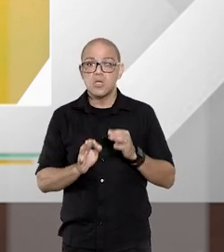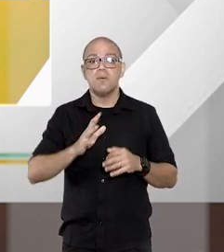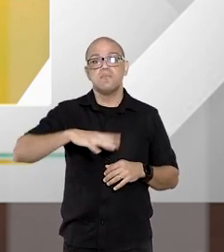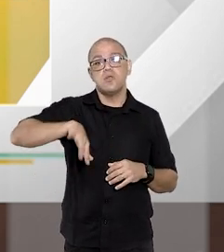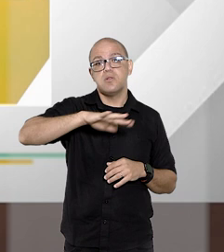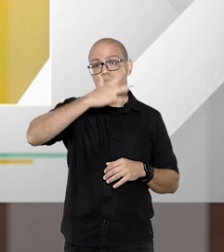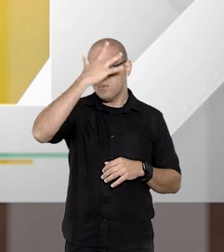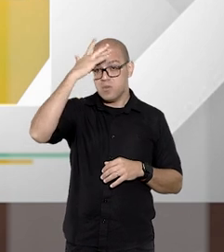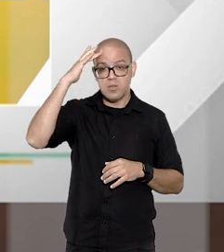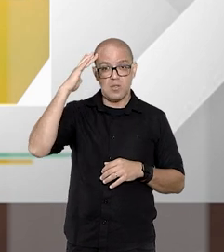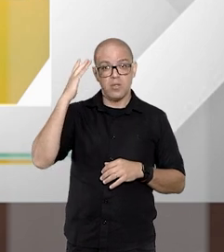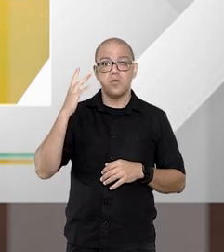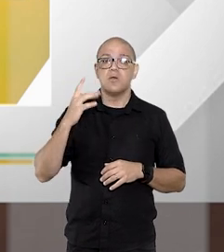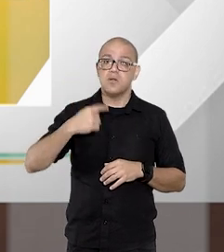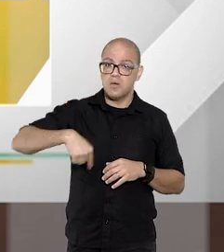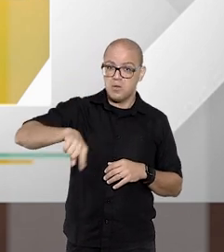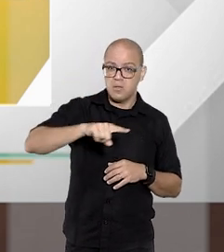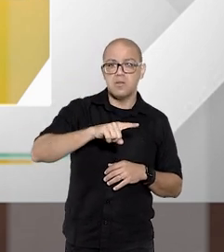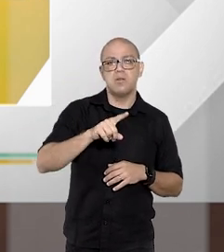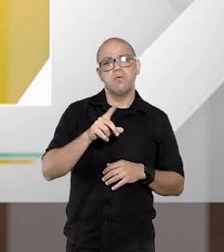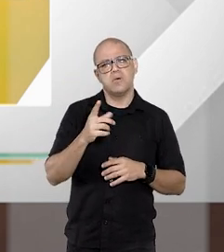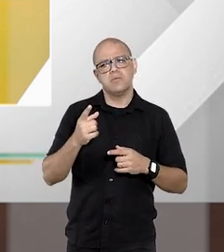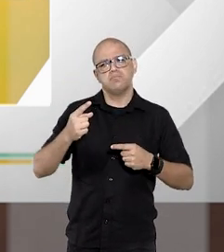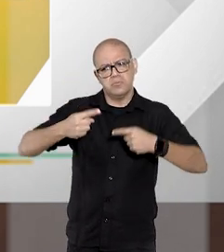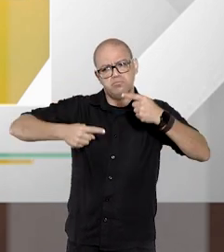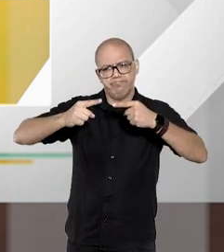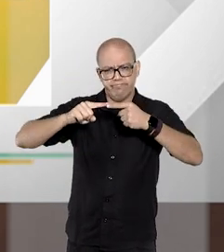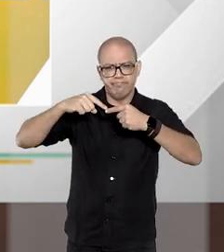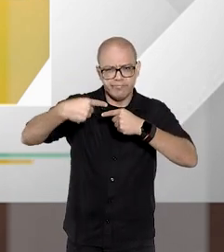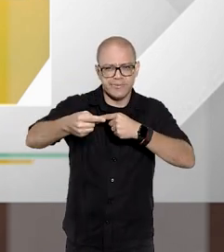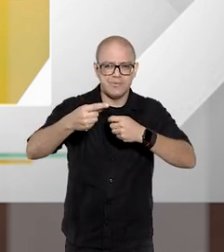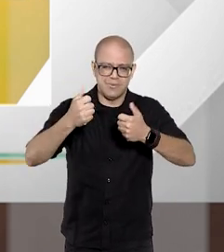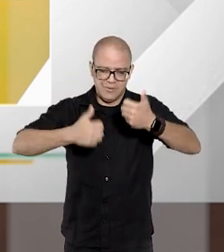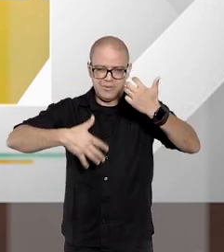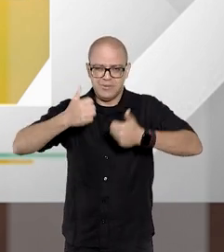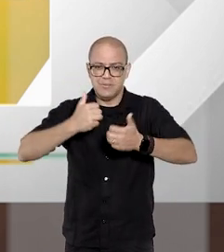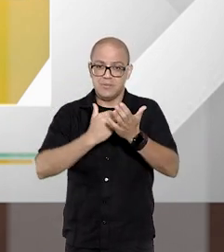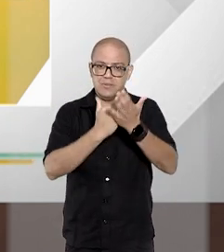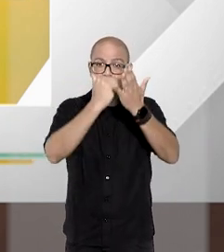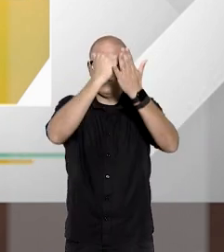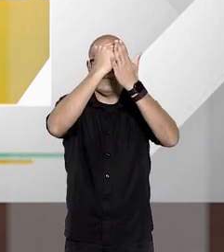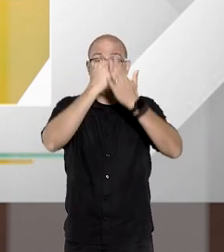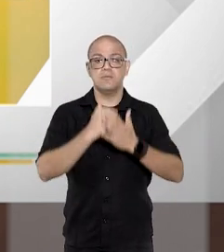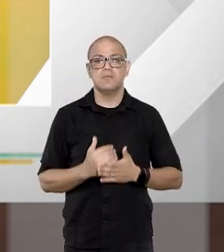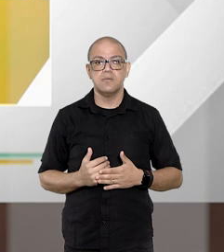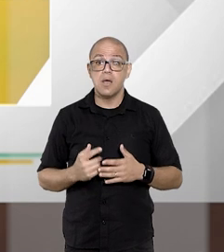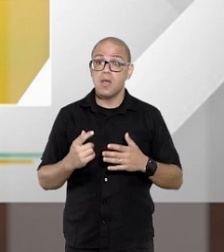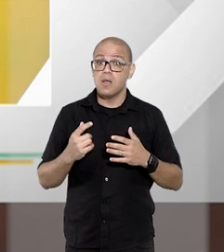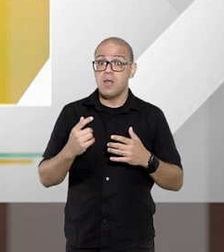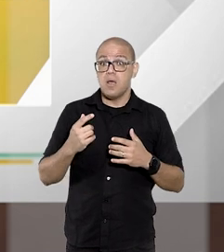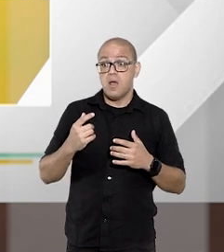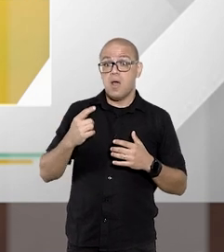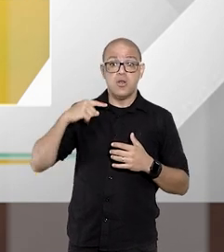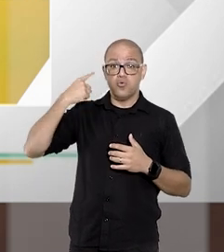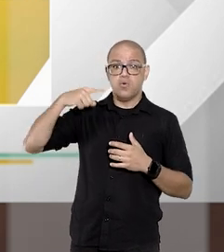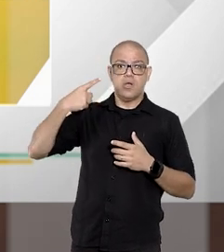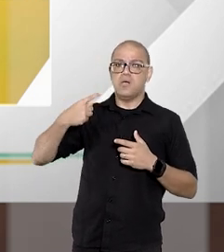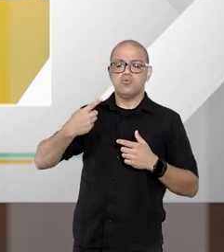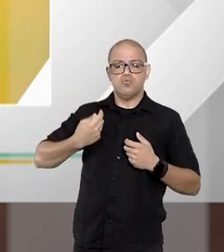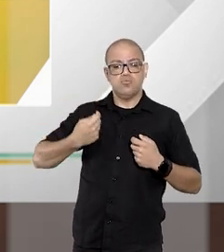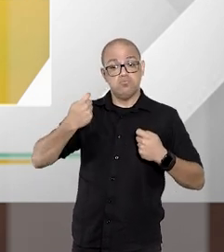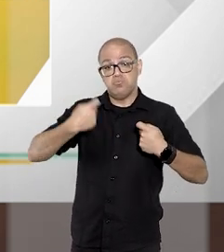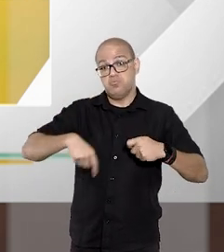as pessoas do povo, que, muitas vezes, nós vamos, eventualmente, até discutir isso um pouco mais à frente, dispensa até a presença do